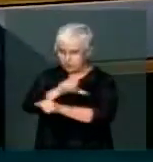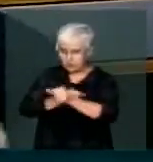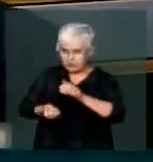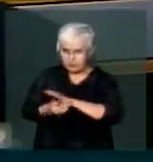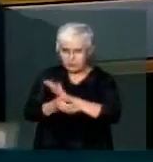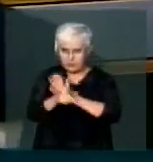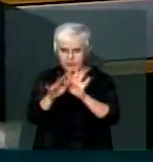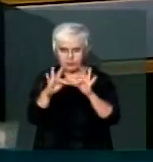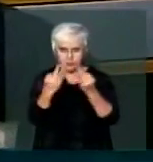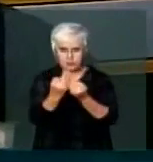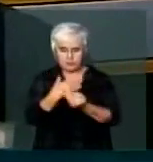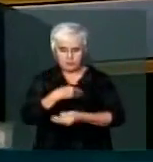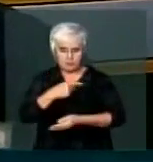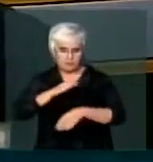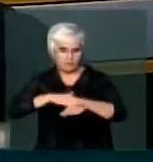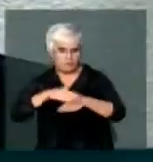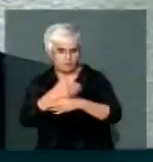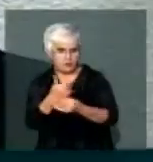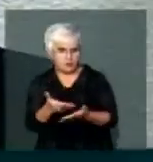está ouvindo vossa Senhoria falar?